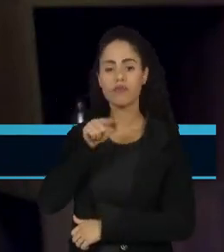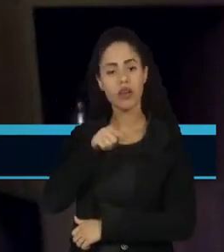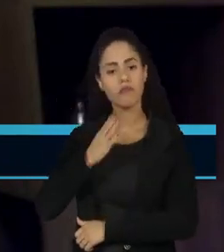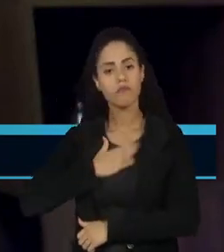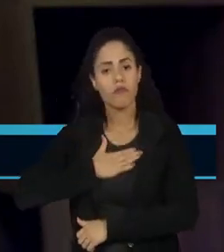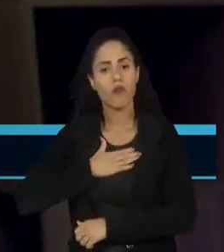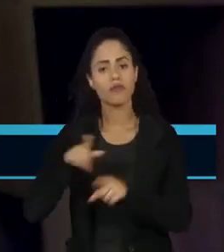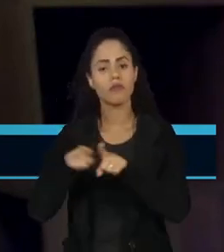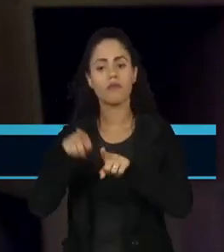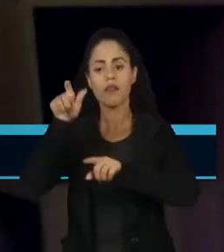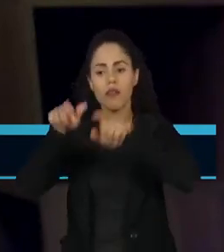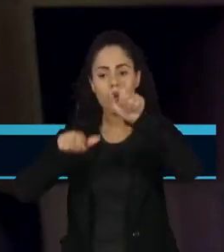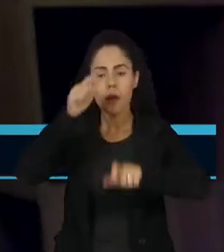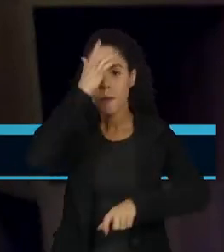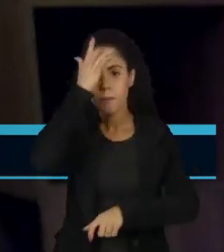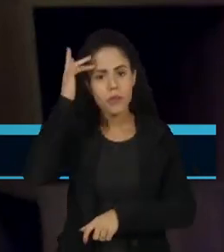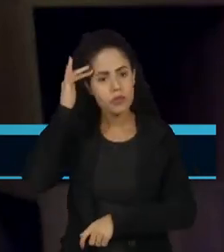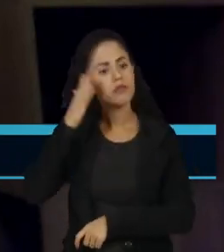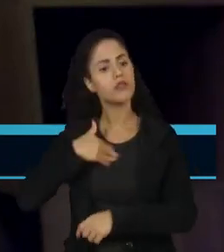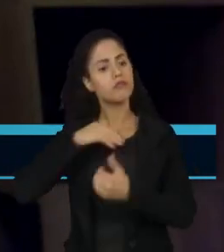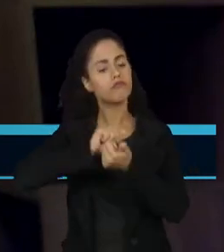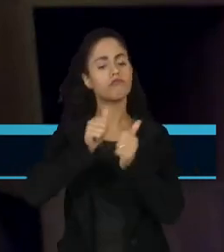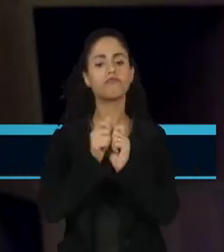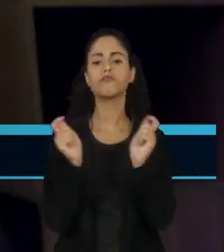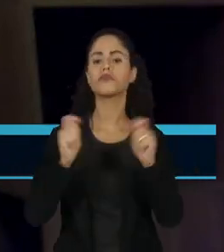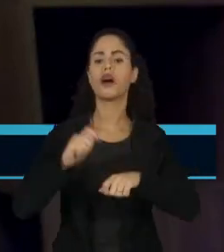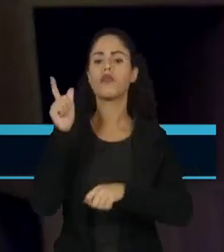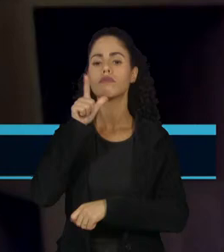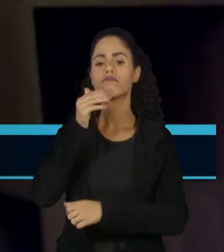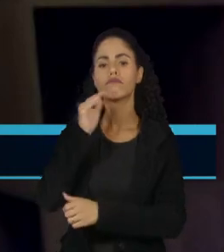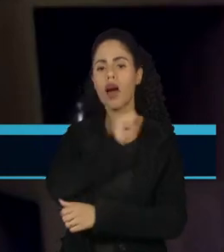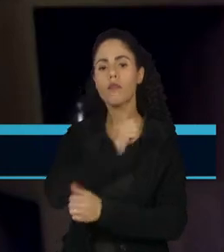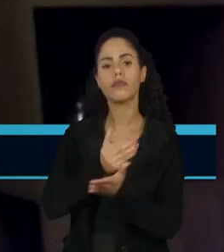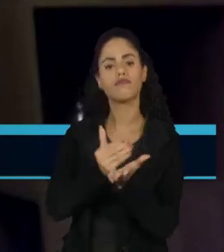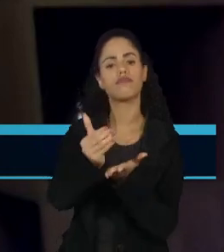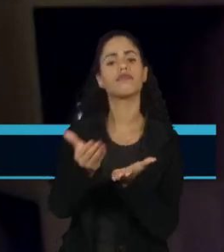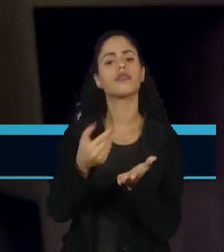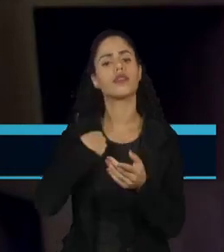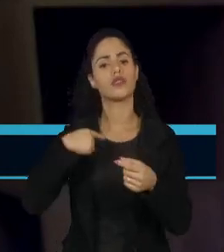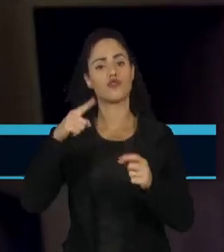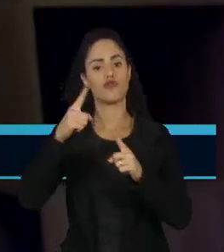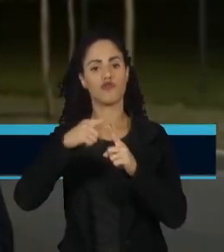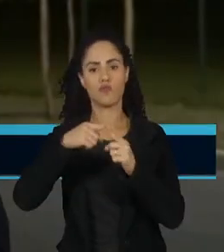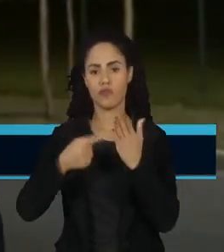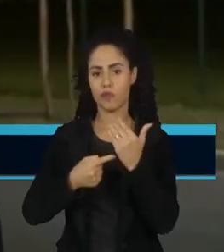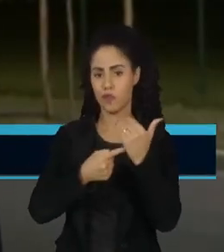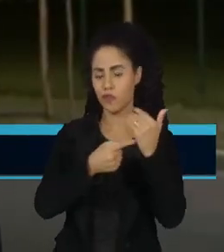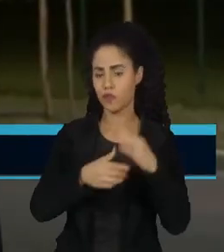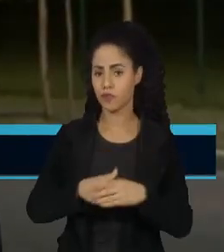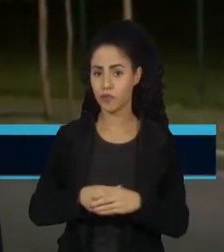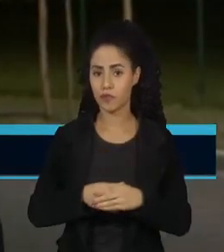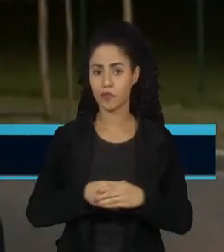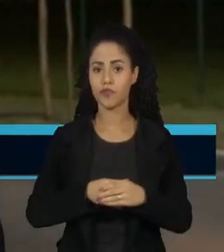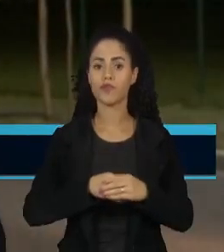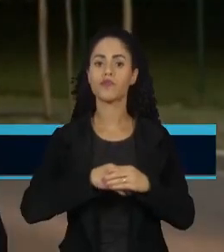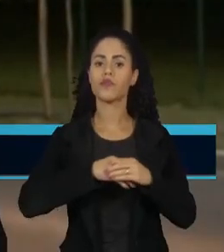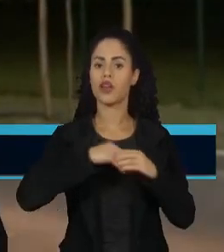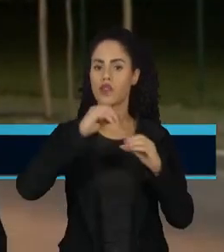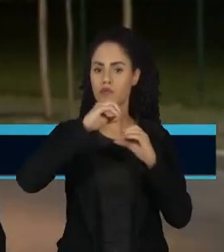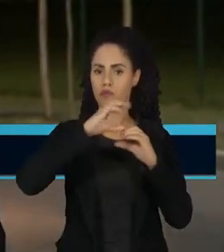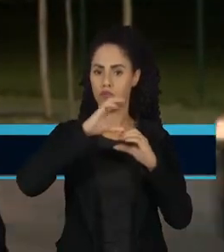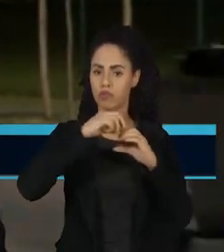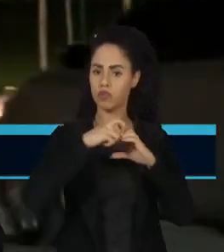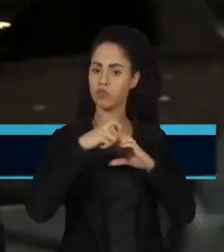Que são pessoas, usuários que adotam de forma inicial, muito rápido, esse tipo de tecnologia. O chat GPT é o grande